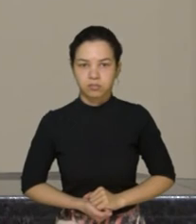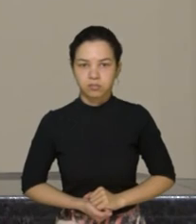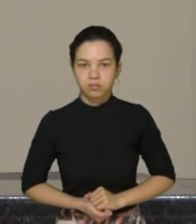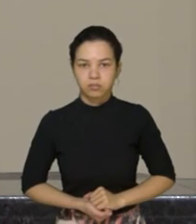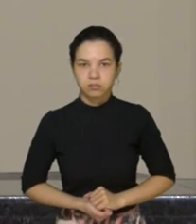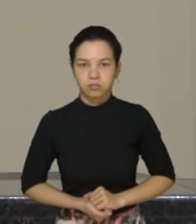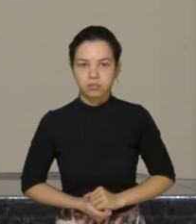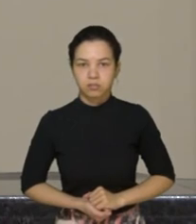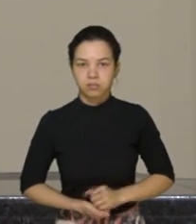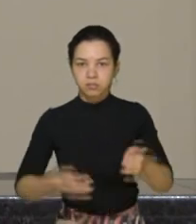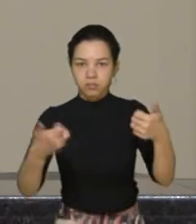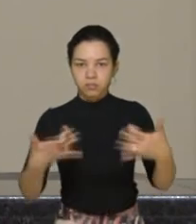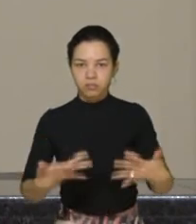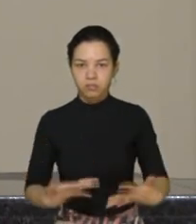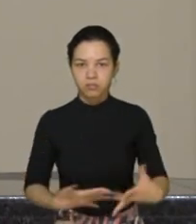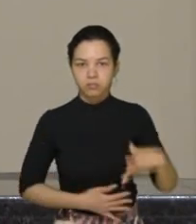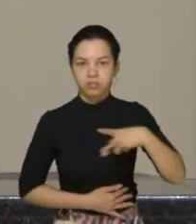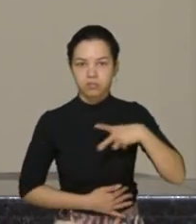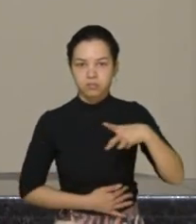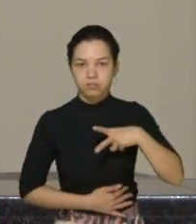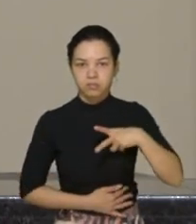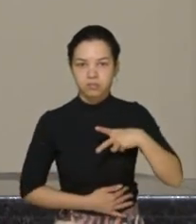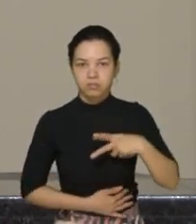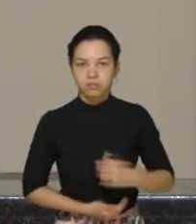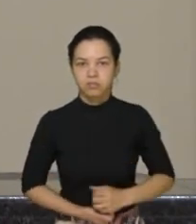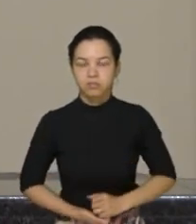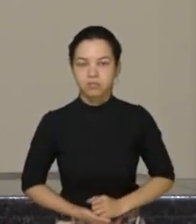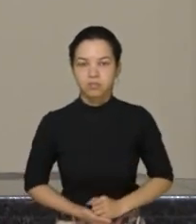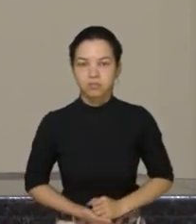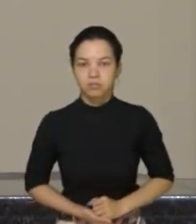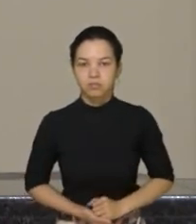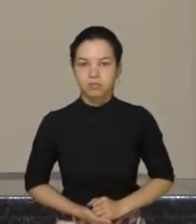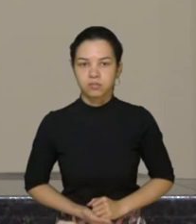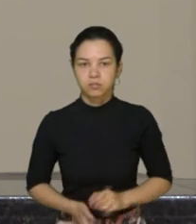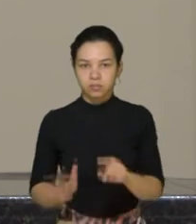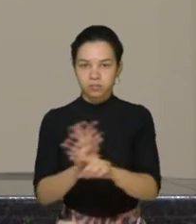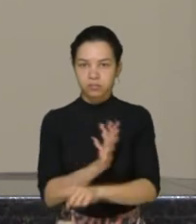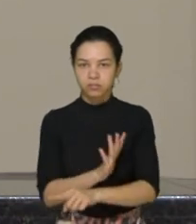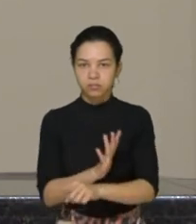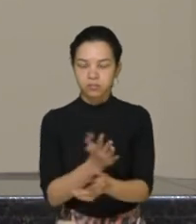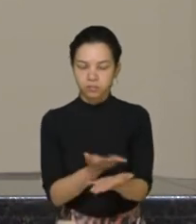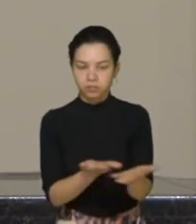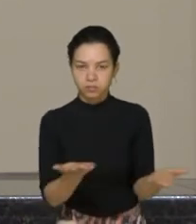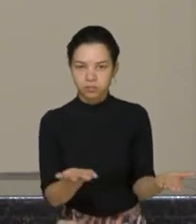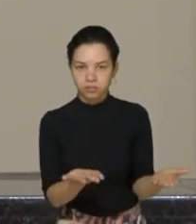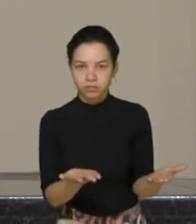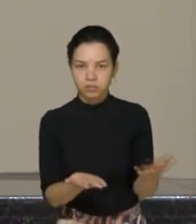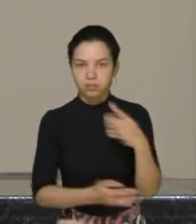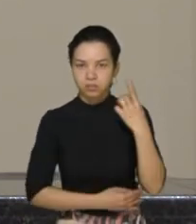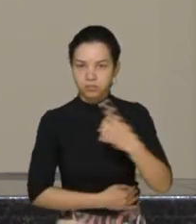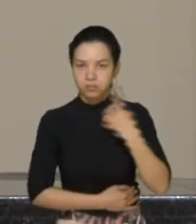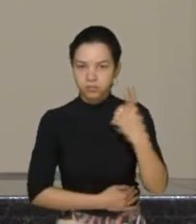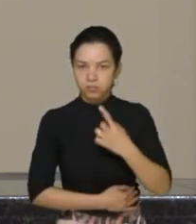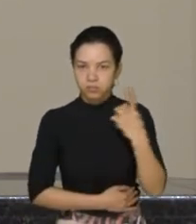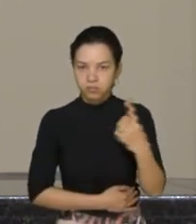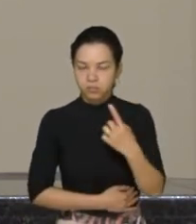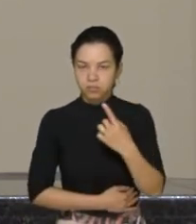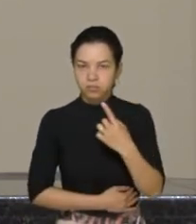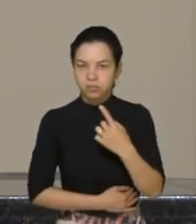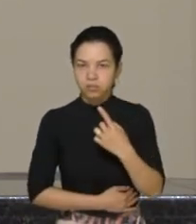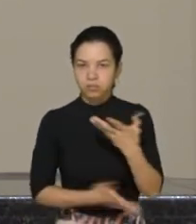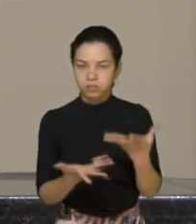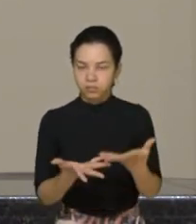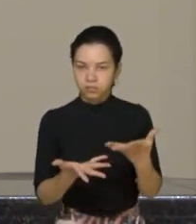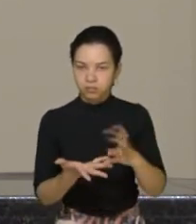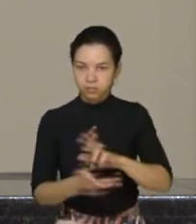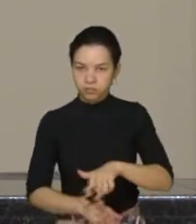Explicações pessoais. Consulto se algum deputado deseja fazer uso